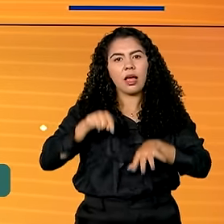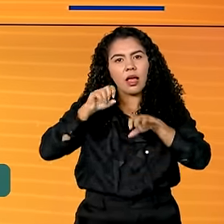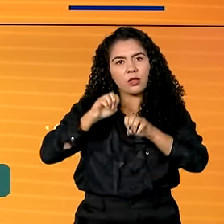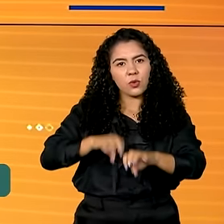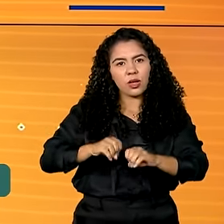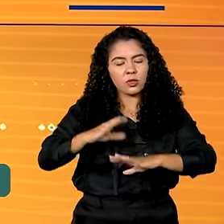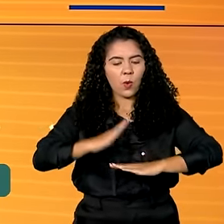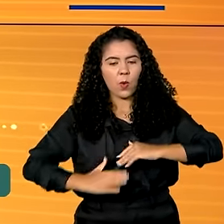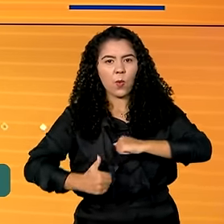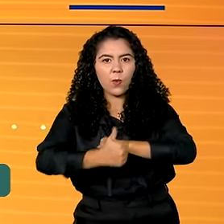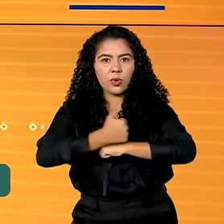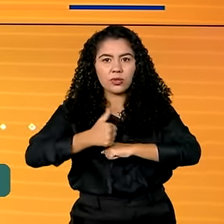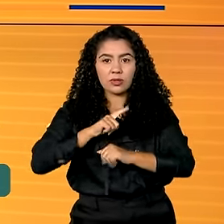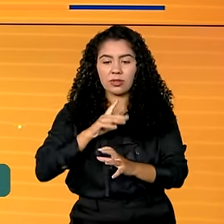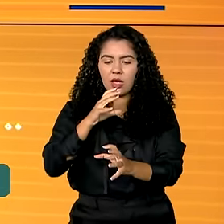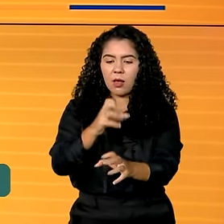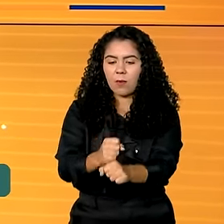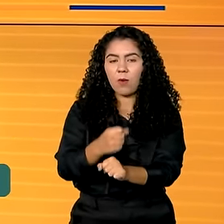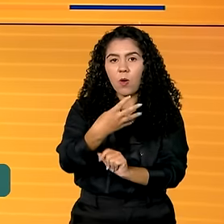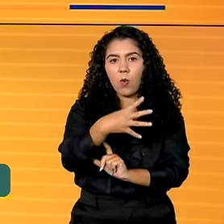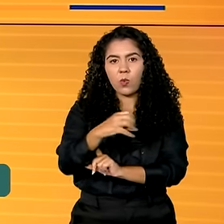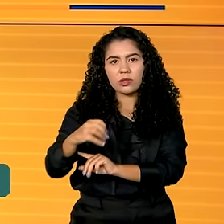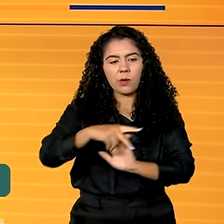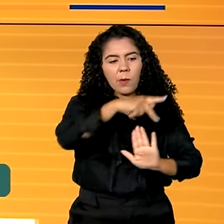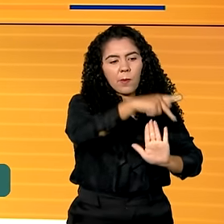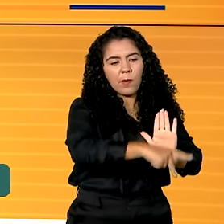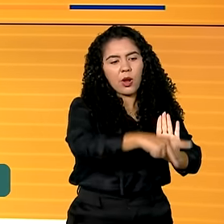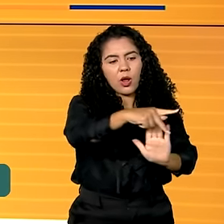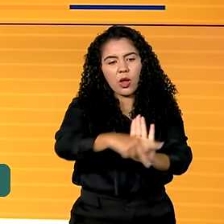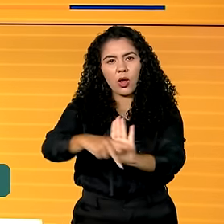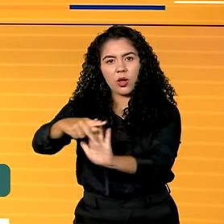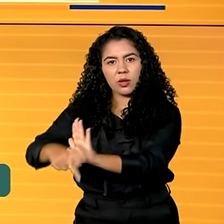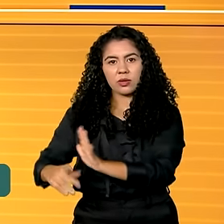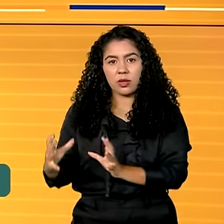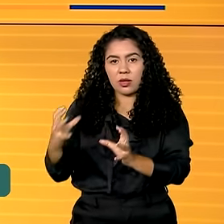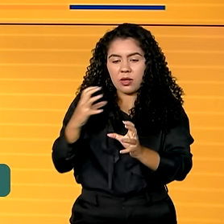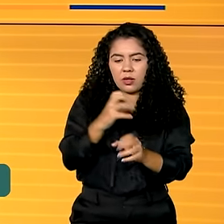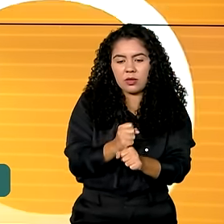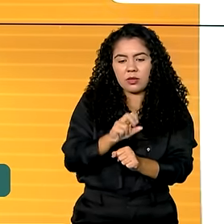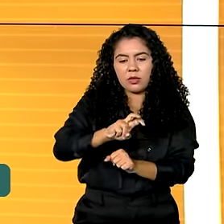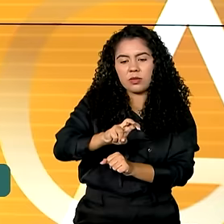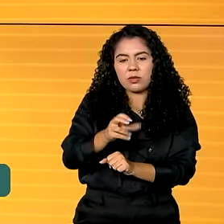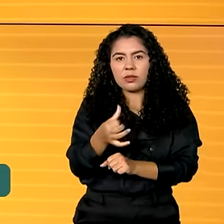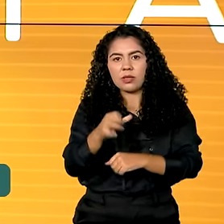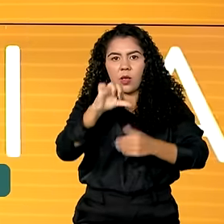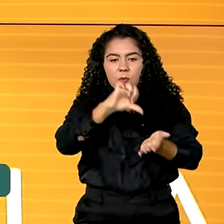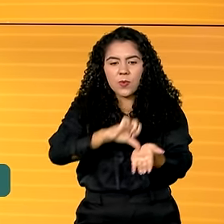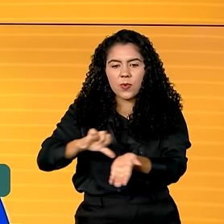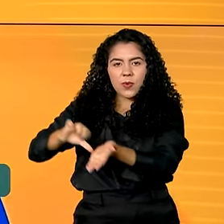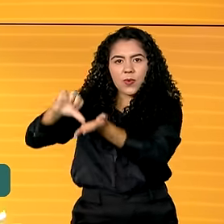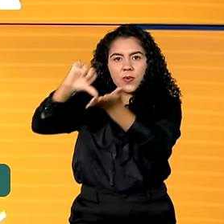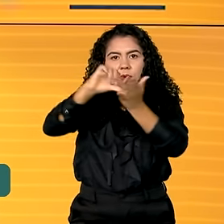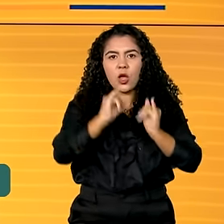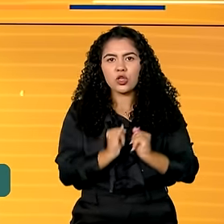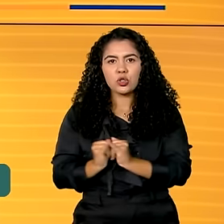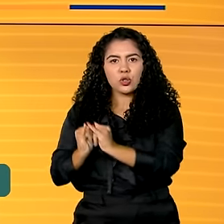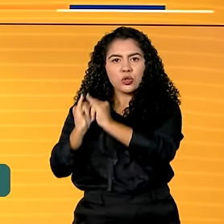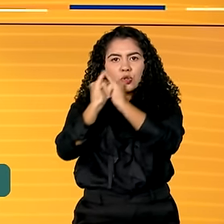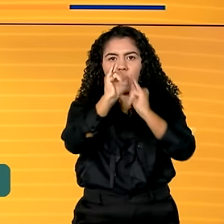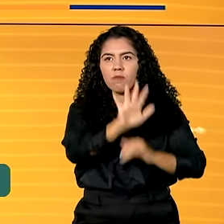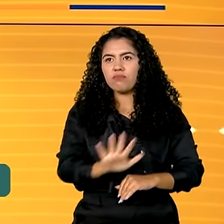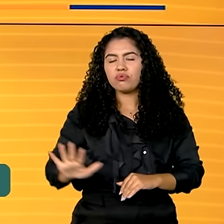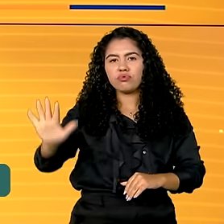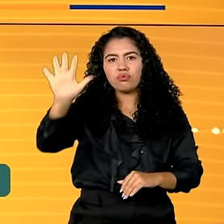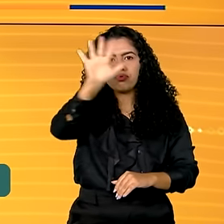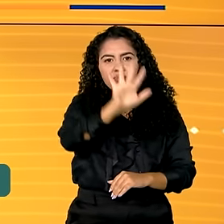traz mais de 400 projetos de 56 instituições espalhadas pelo Brasil e que recebe em Brasília estudantes